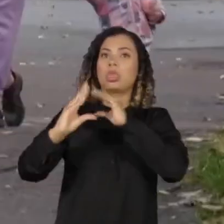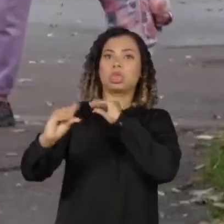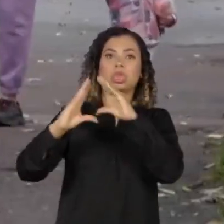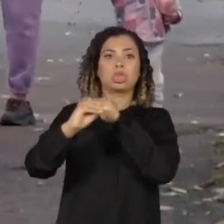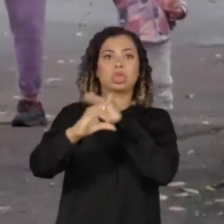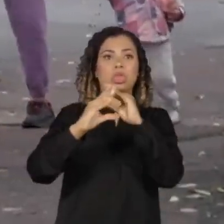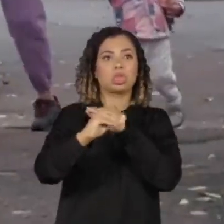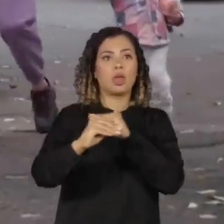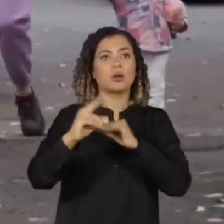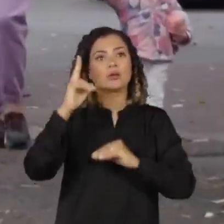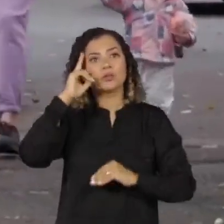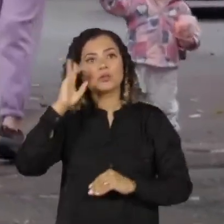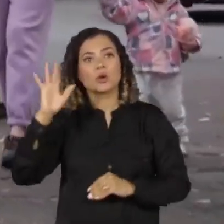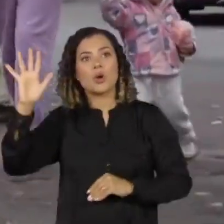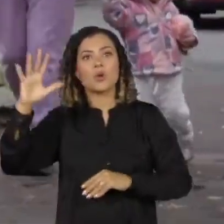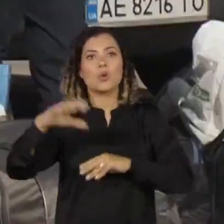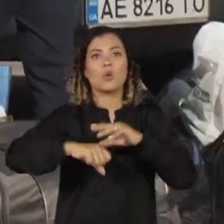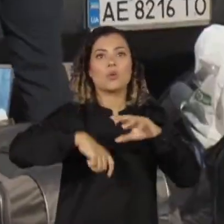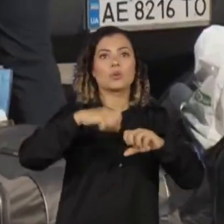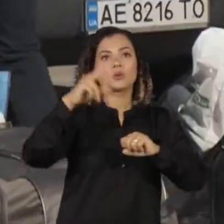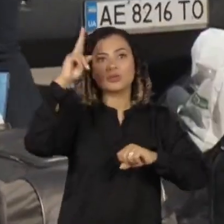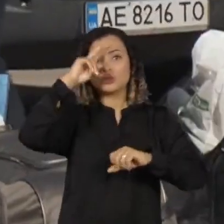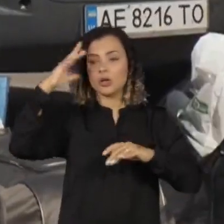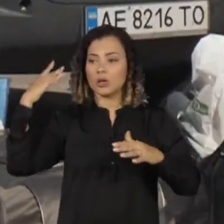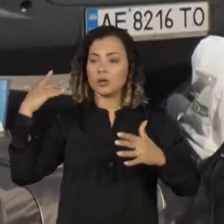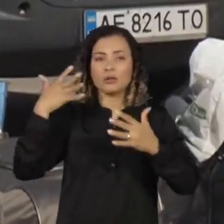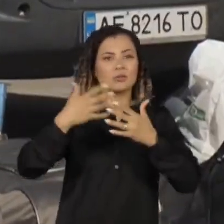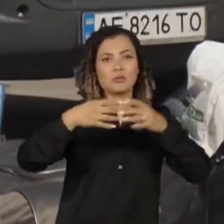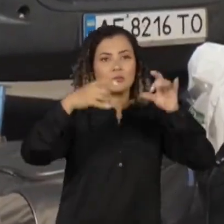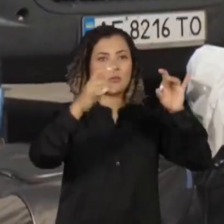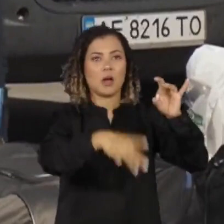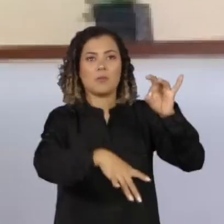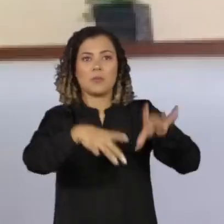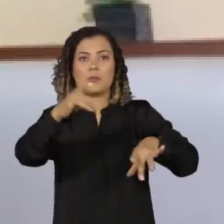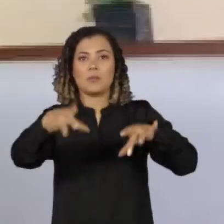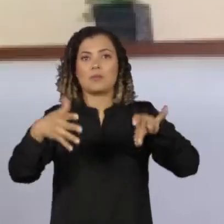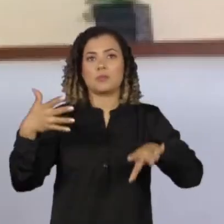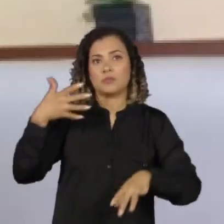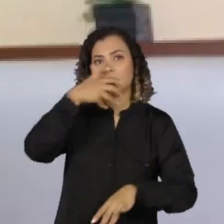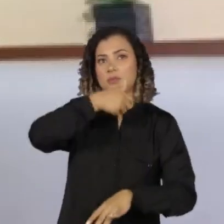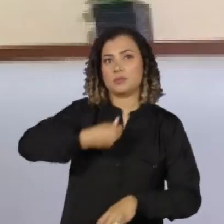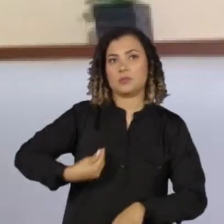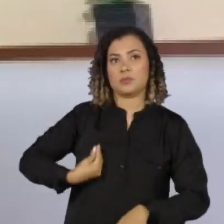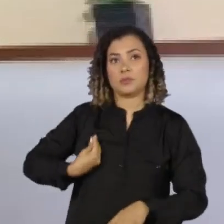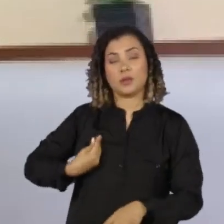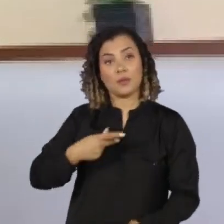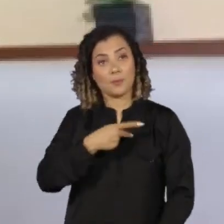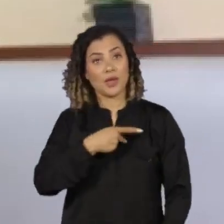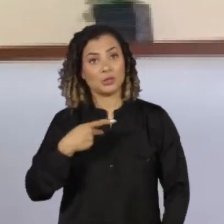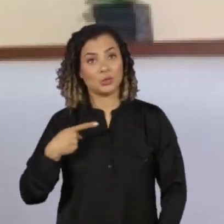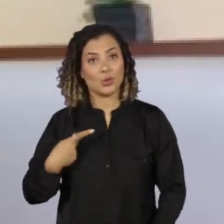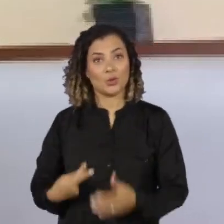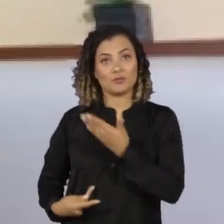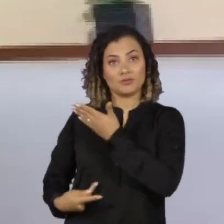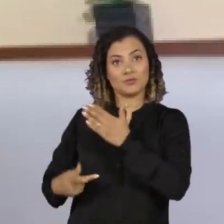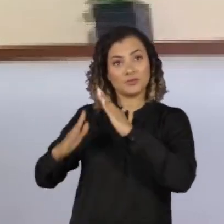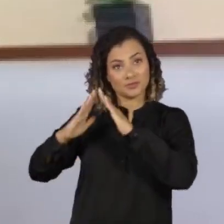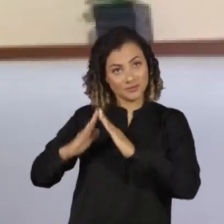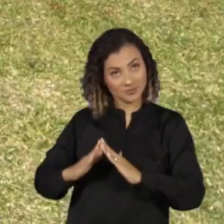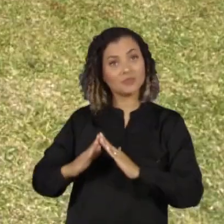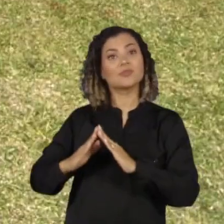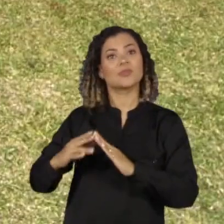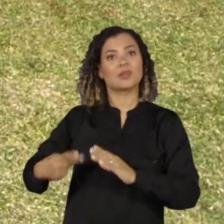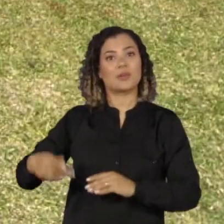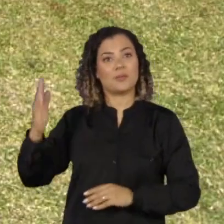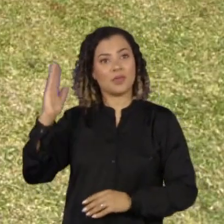sonhos, conquistas e histórias em busca de sobrevivência. Este pastor ucraniano, que vive no Brasil há cinco